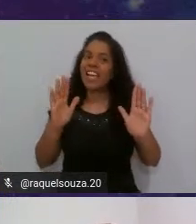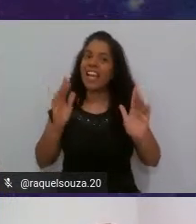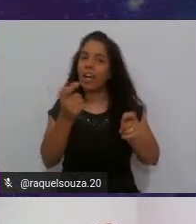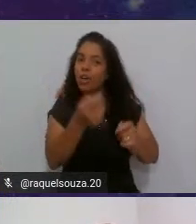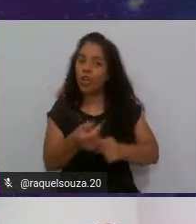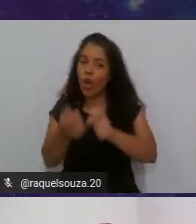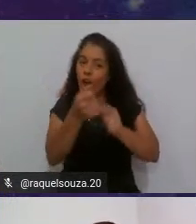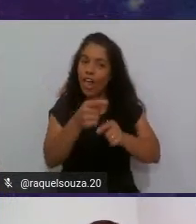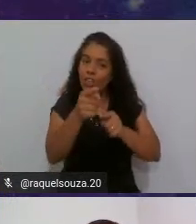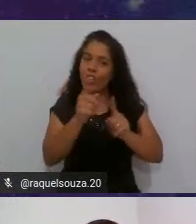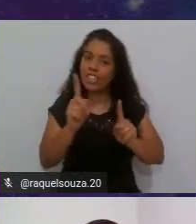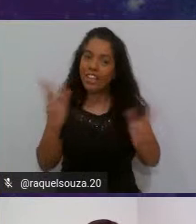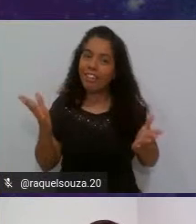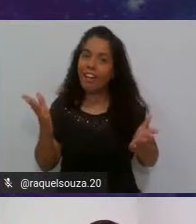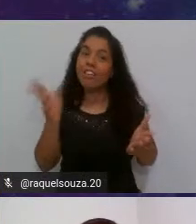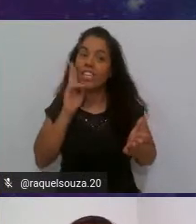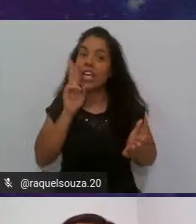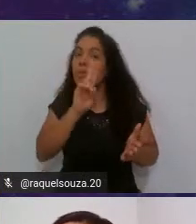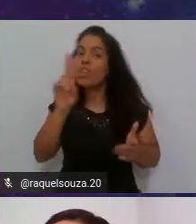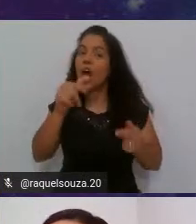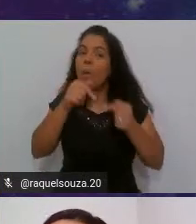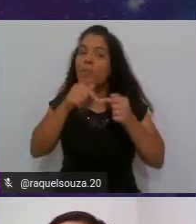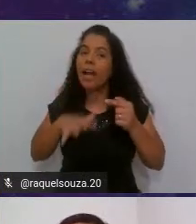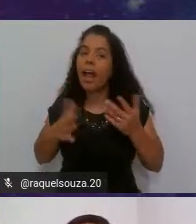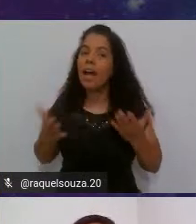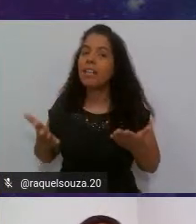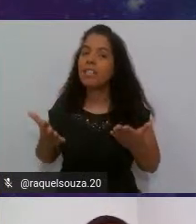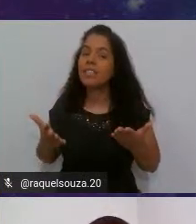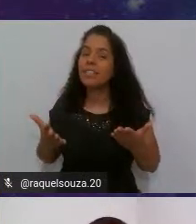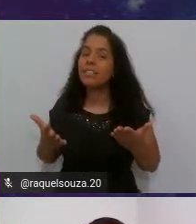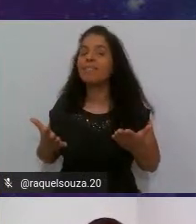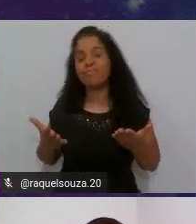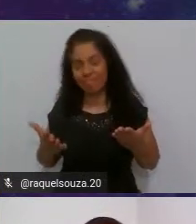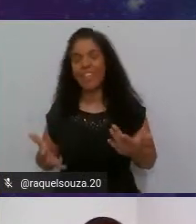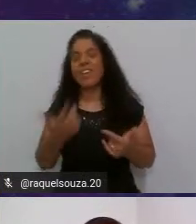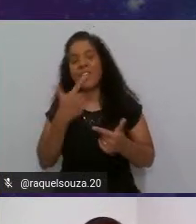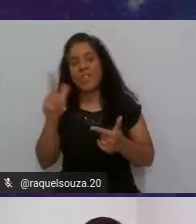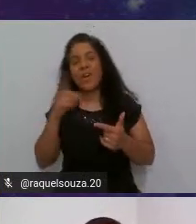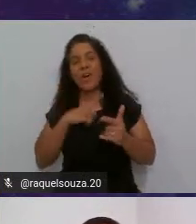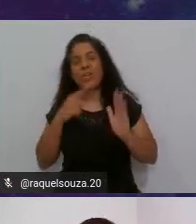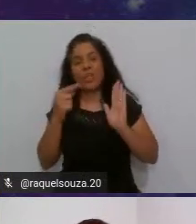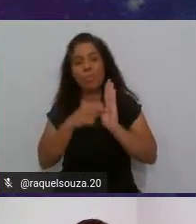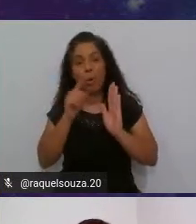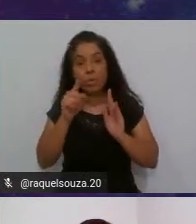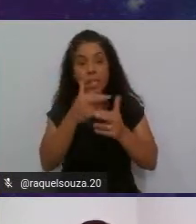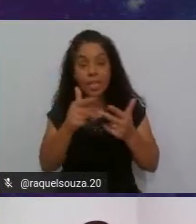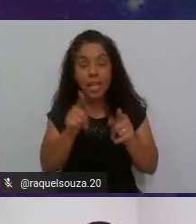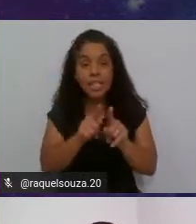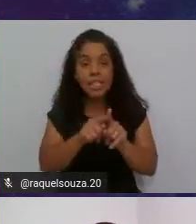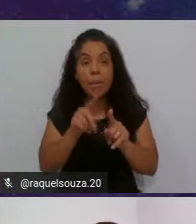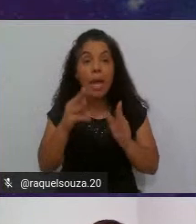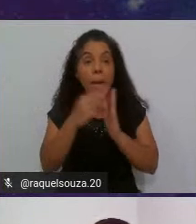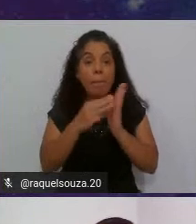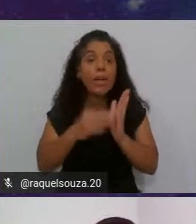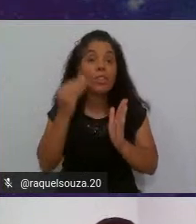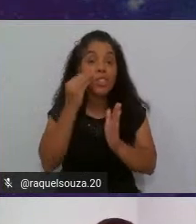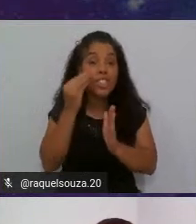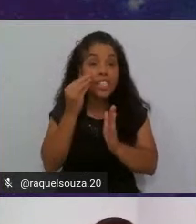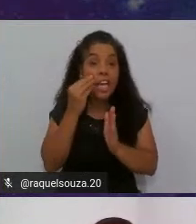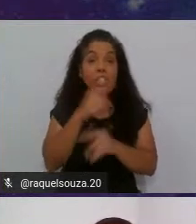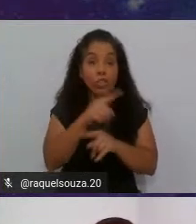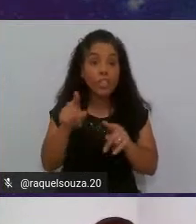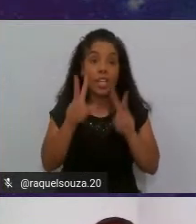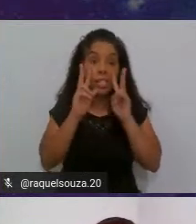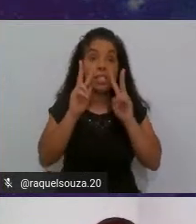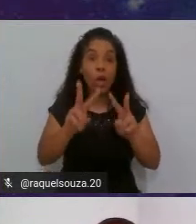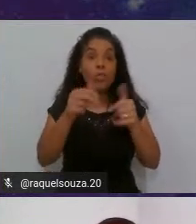ou era esse mesmo o nome da classe vocês lembram e um outro ponto aqui é o método de teste vocês estão